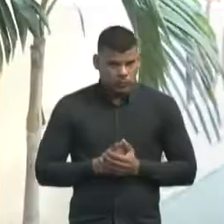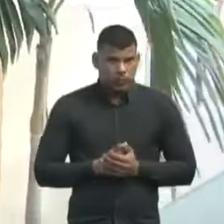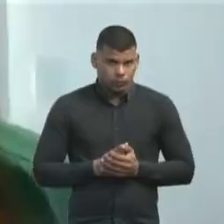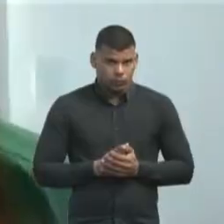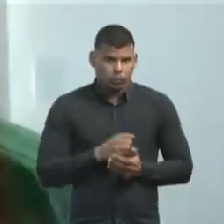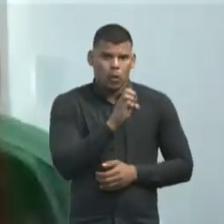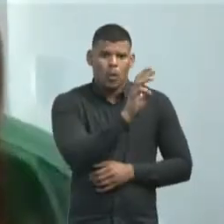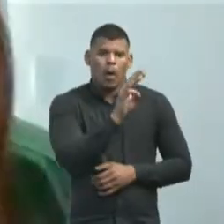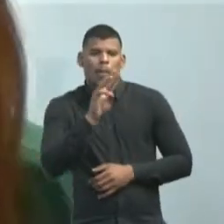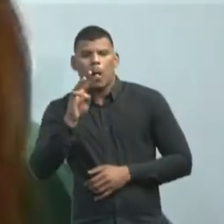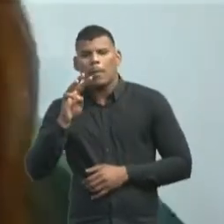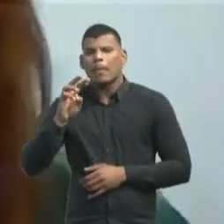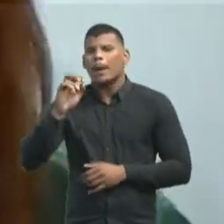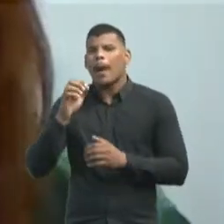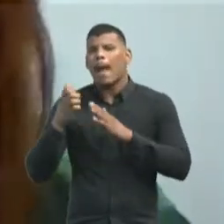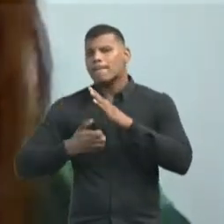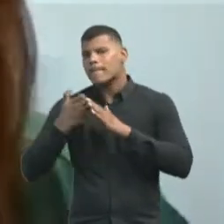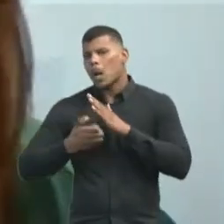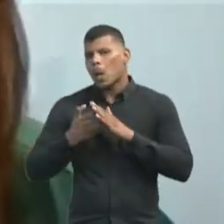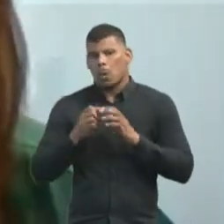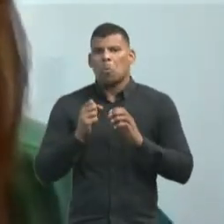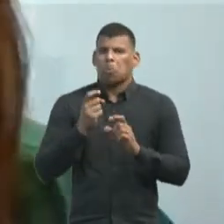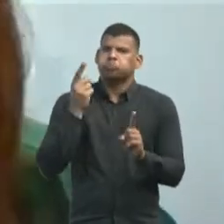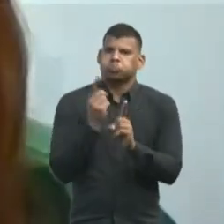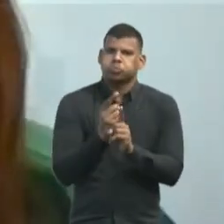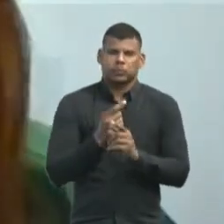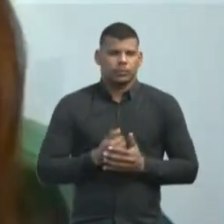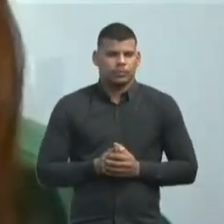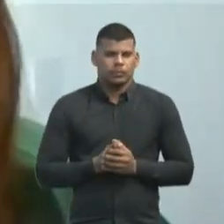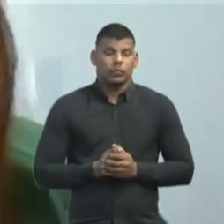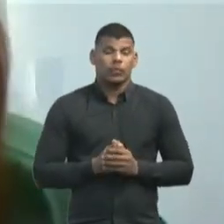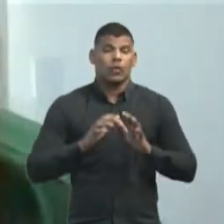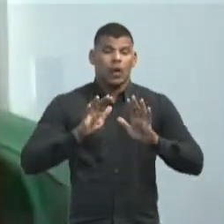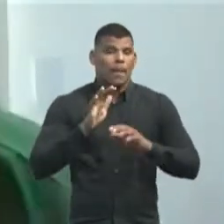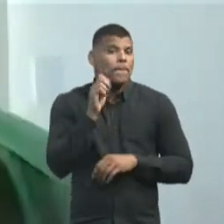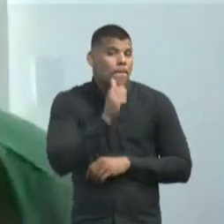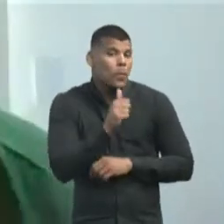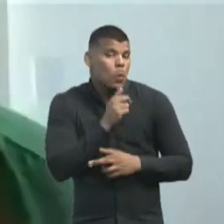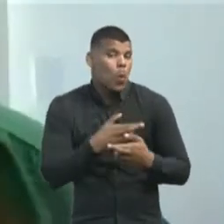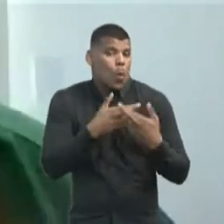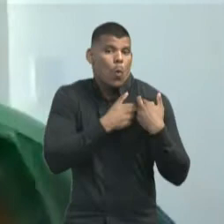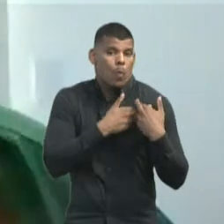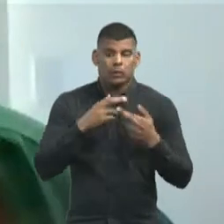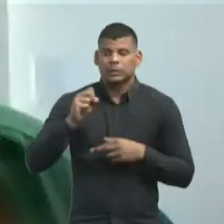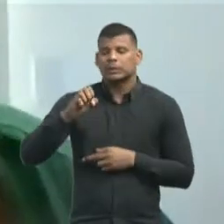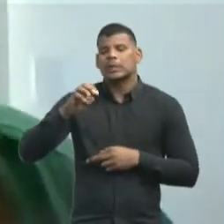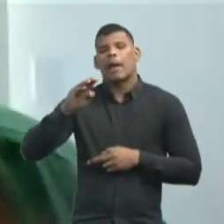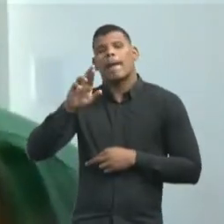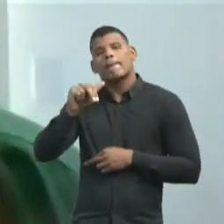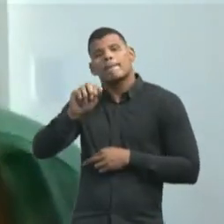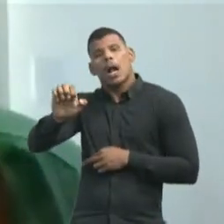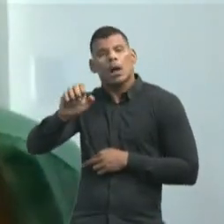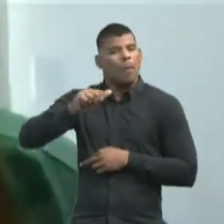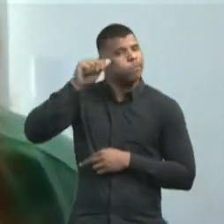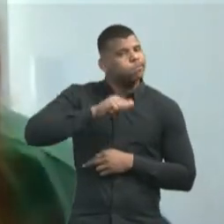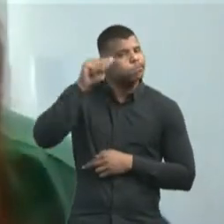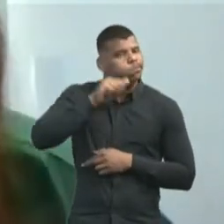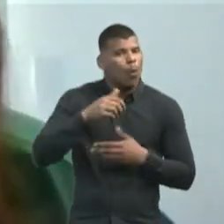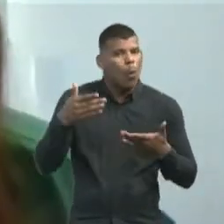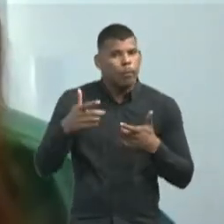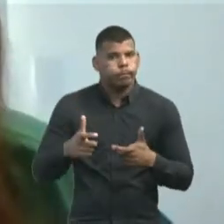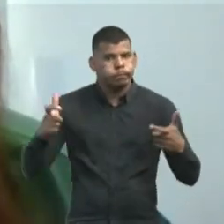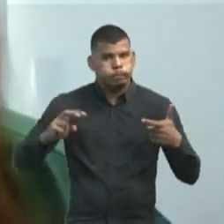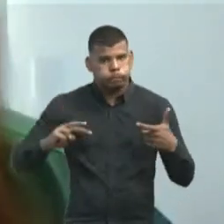Empreendedor. A articuladora da Unidade de Políticas Públicas do Cebrae Ceará, Wilma Almeida, analisou esse